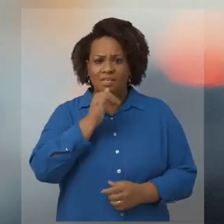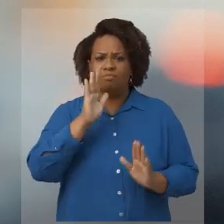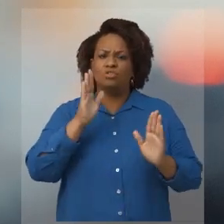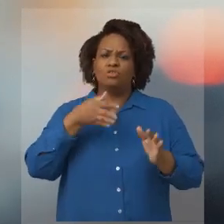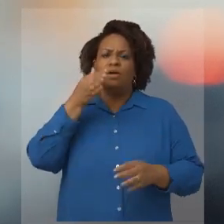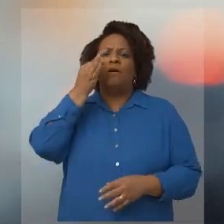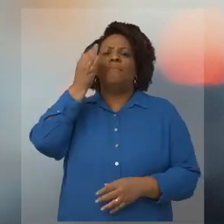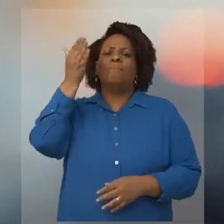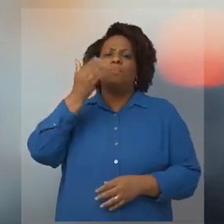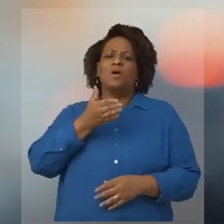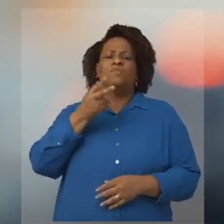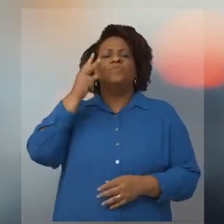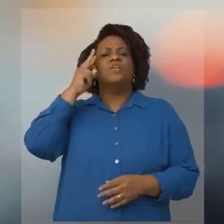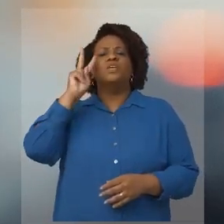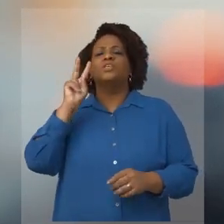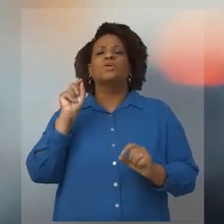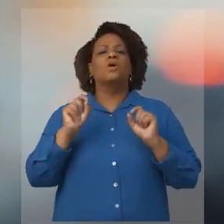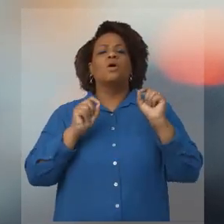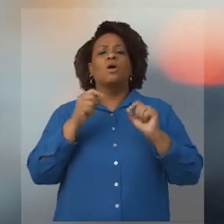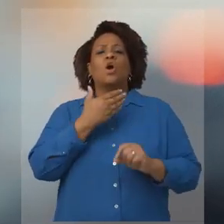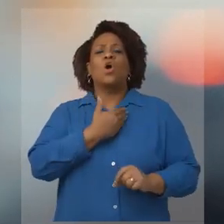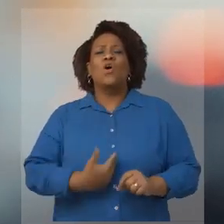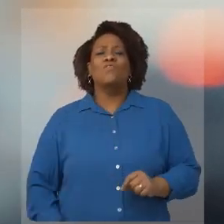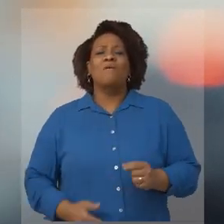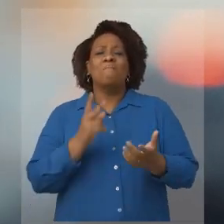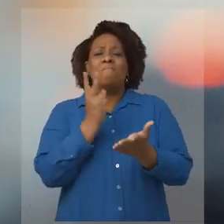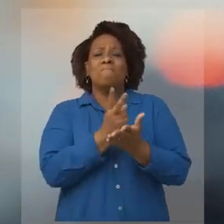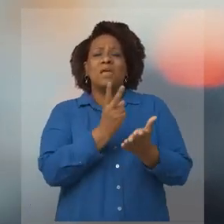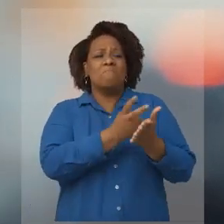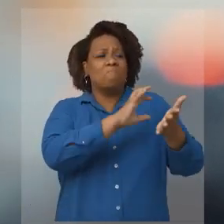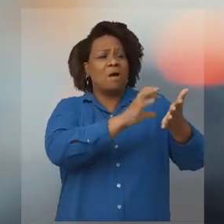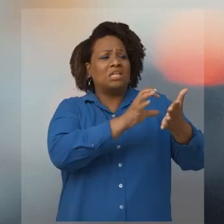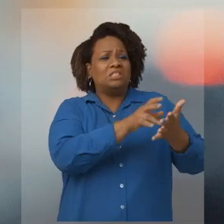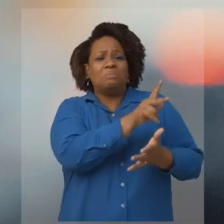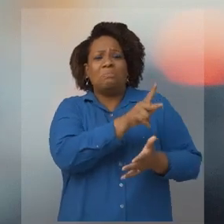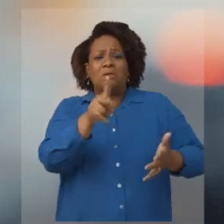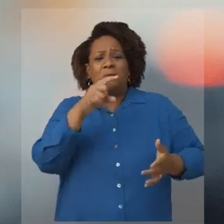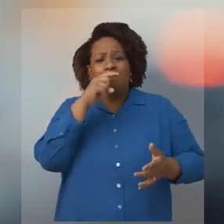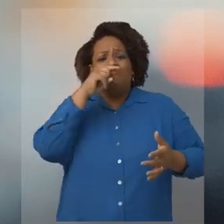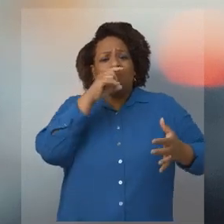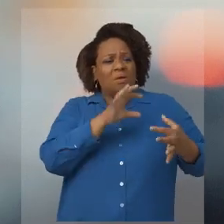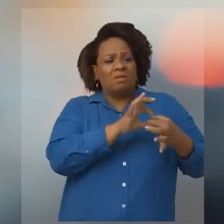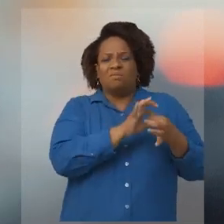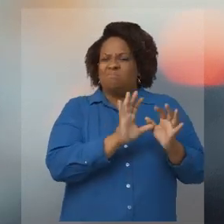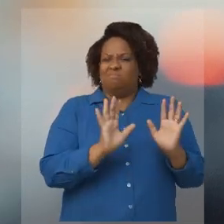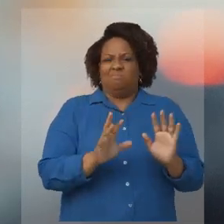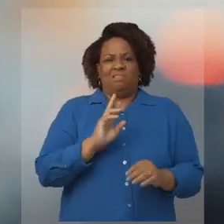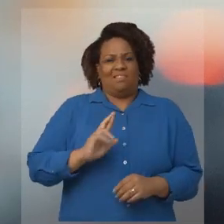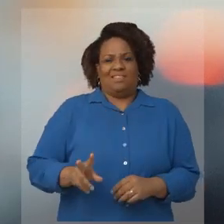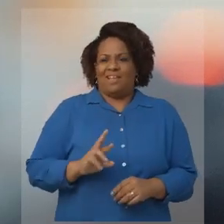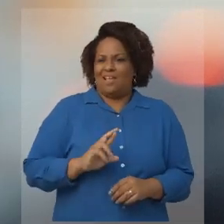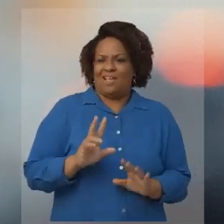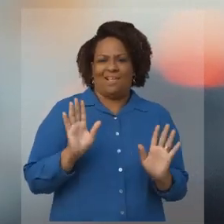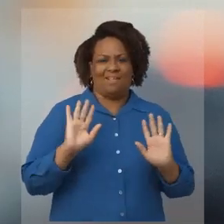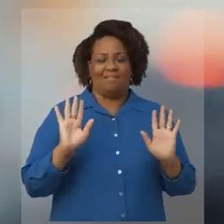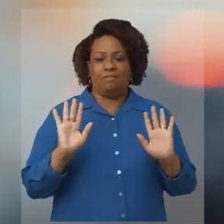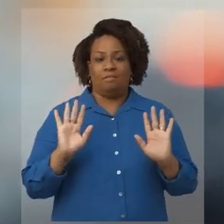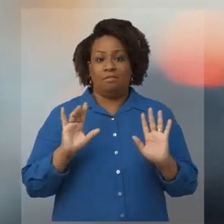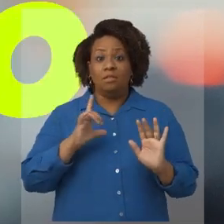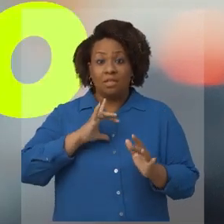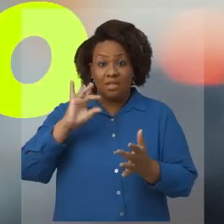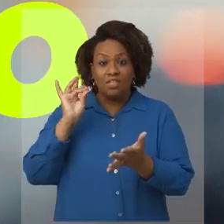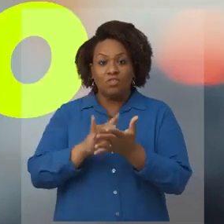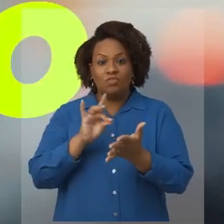provamos que essa história de governador tem que ser do mesmo partido do presidente? Gente, isso não existe. O que